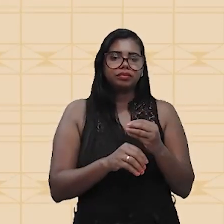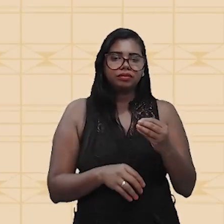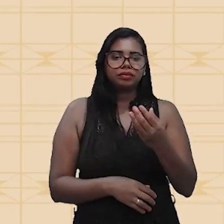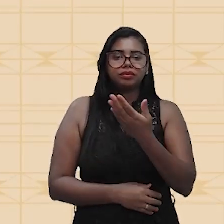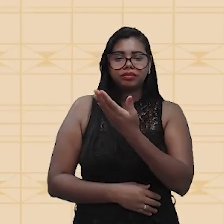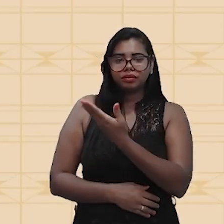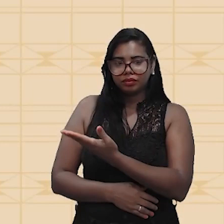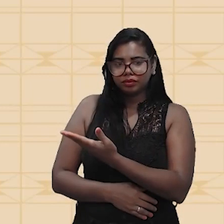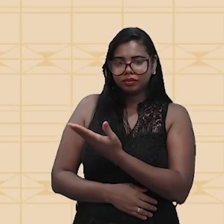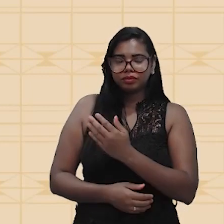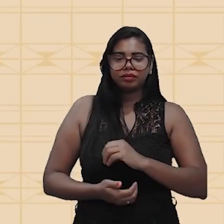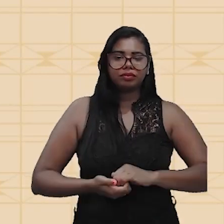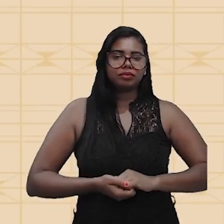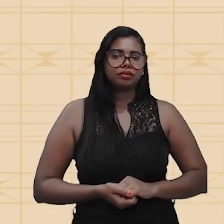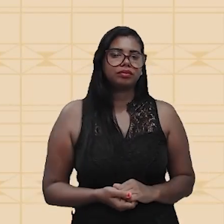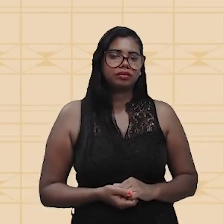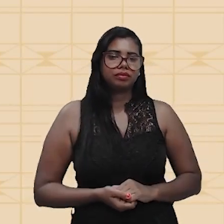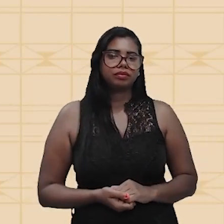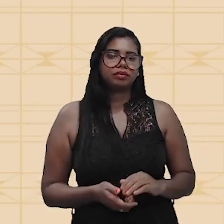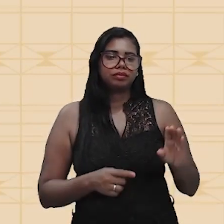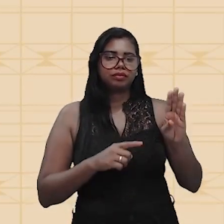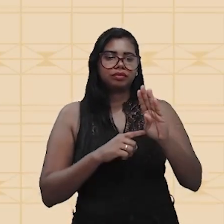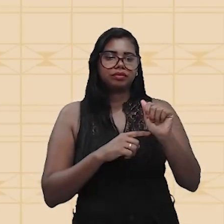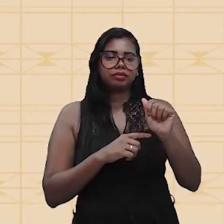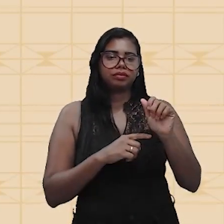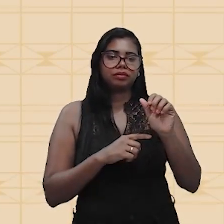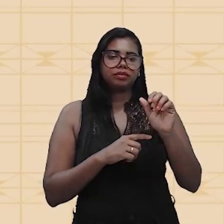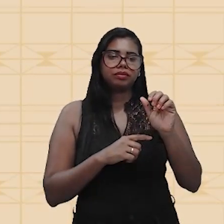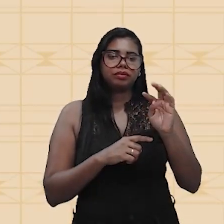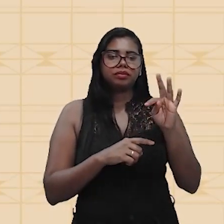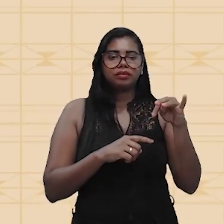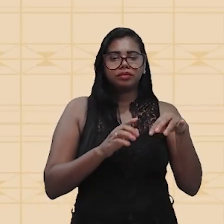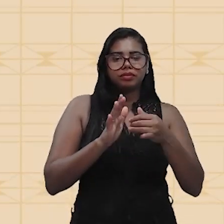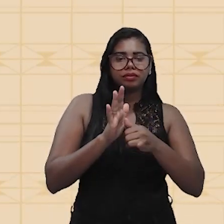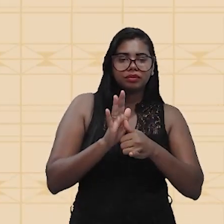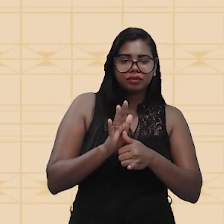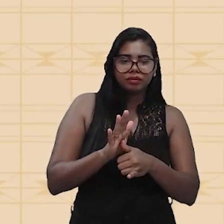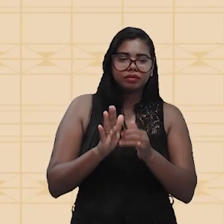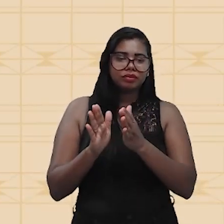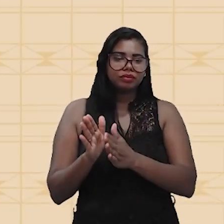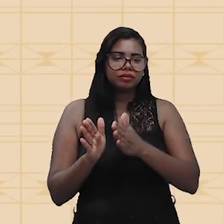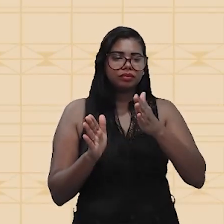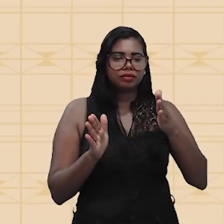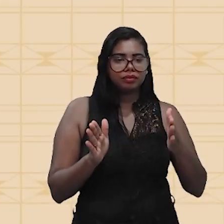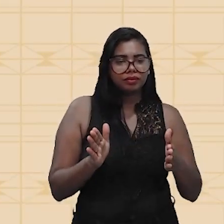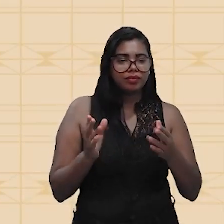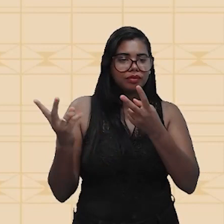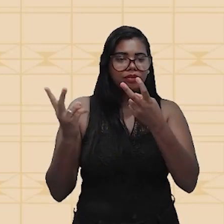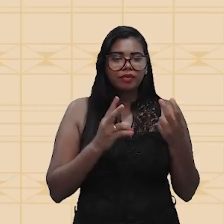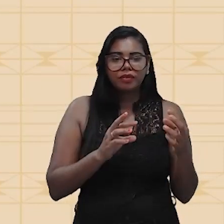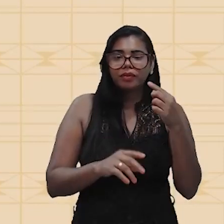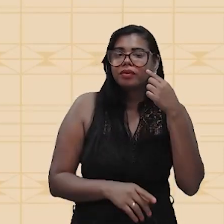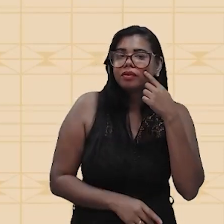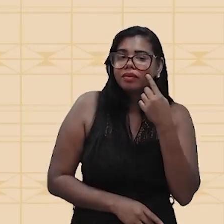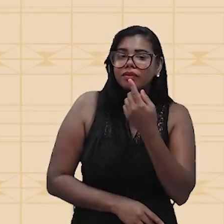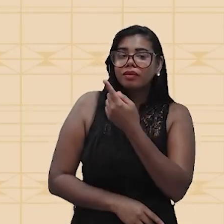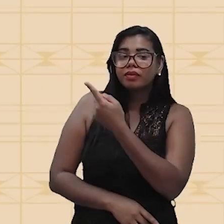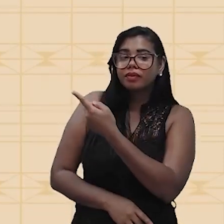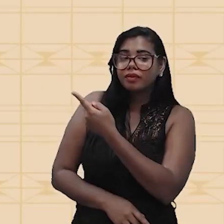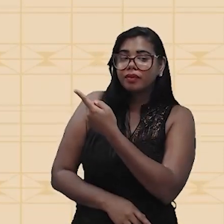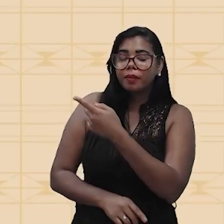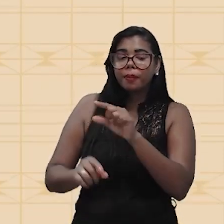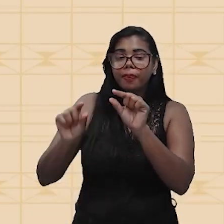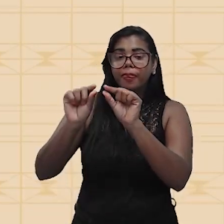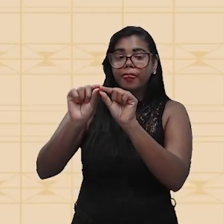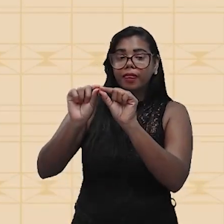certo? E aí, você tem no gráfico a corrente pelo intervalo de tempo e você identifica ela por essa linha contínua que